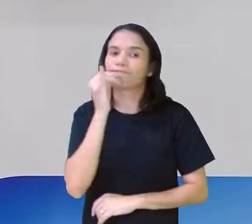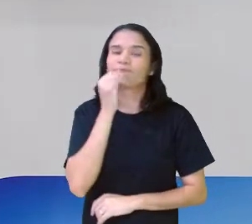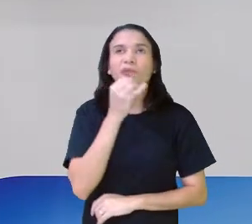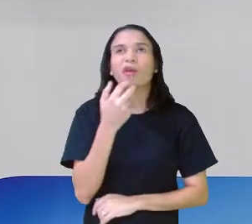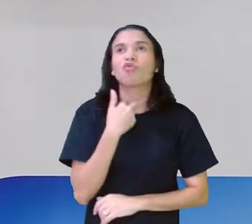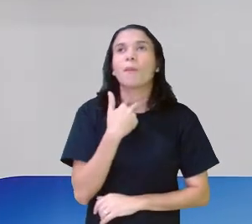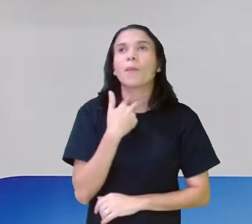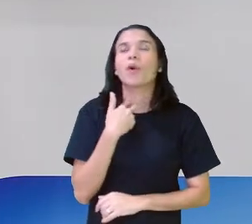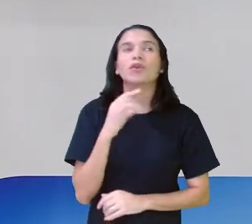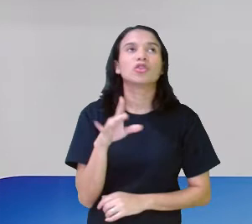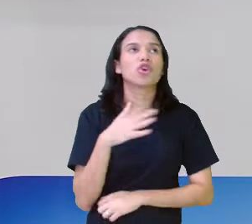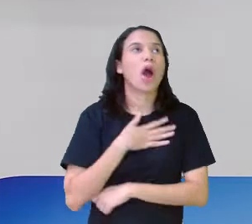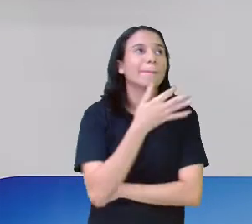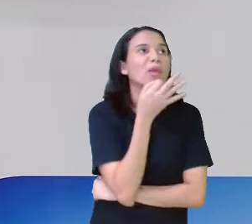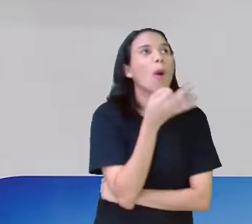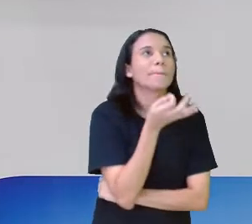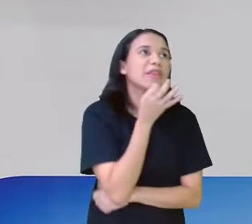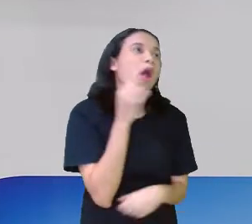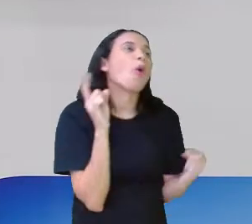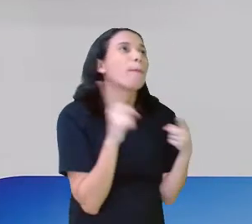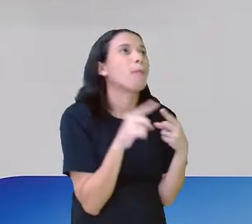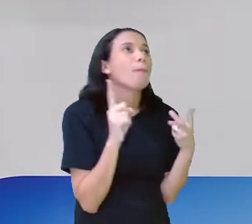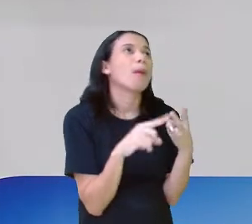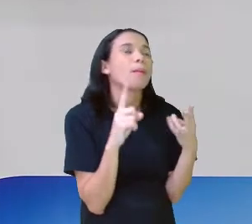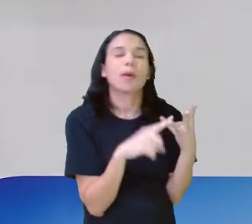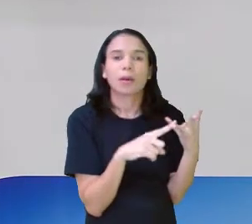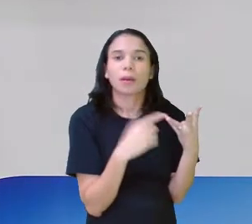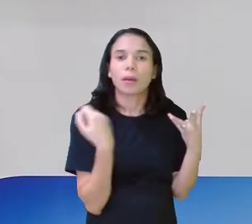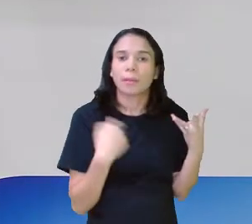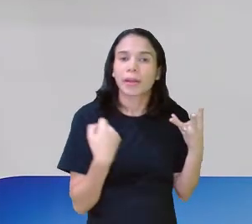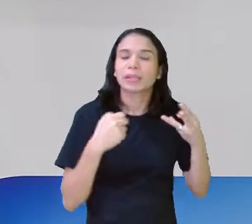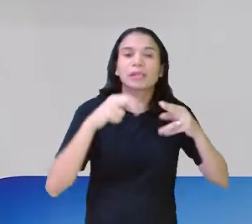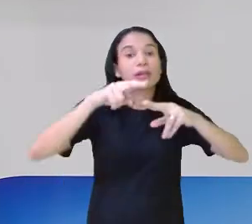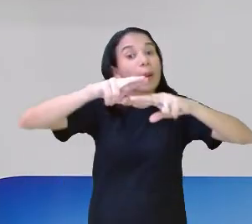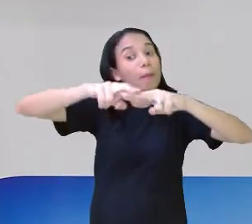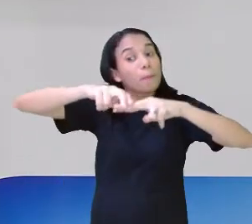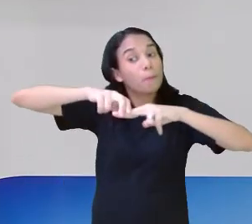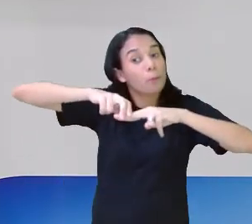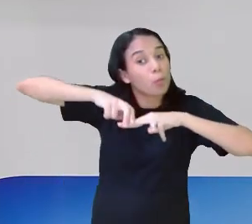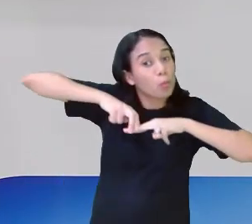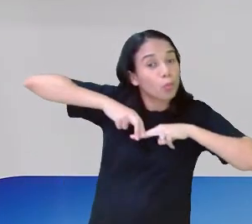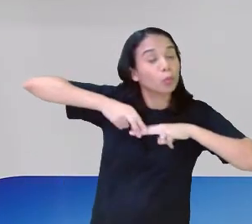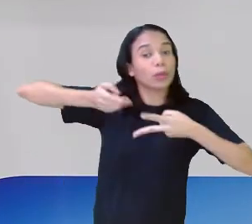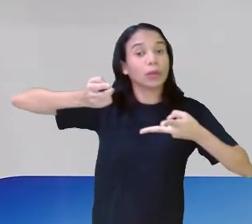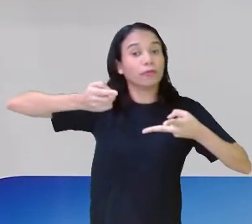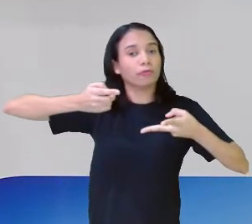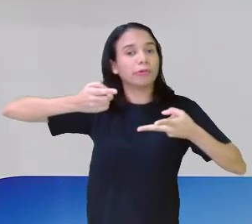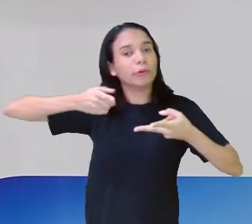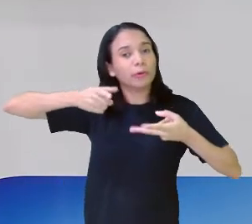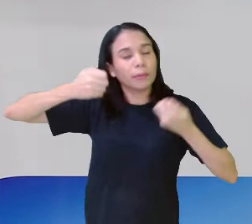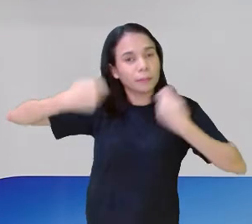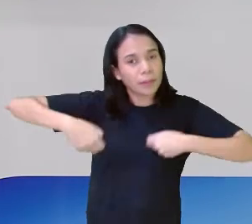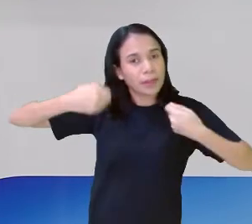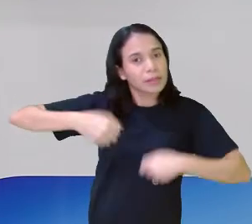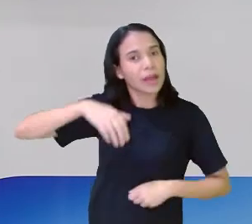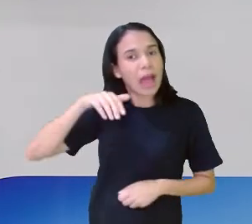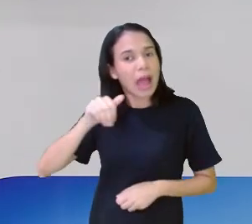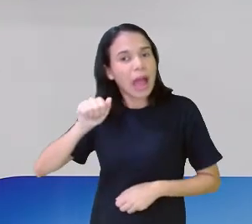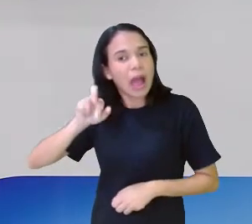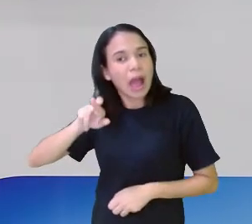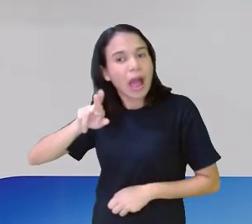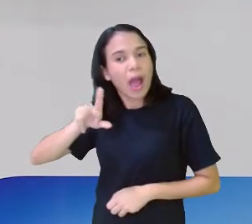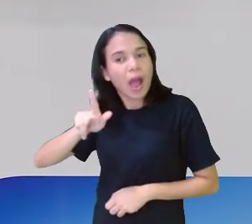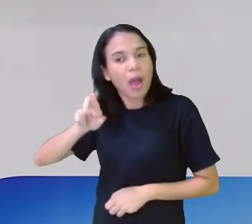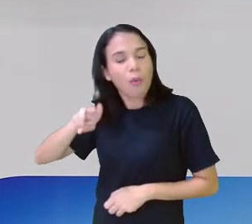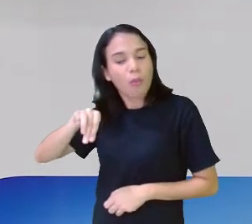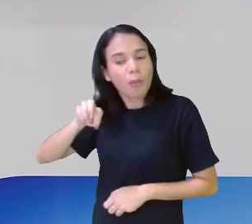simplesmente tecer sua opinião sem argumentar. Você vai dizer o porquê daquilo, porque você está tentando ali convencer